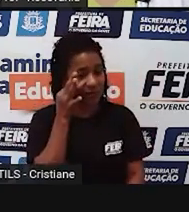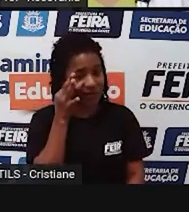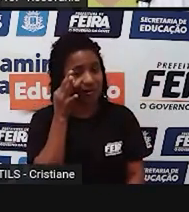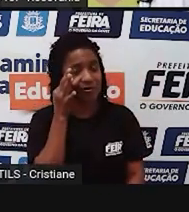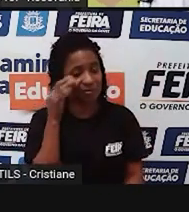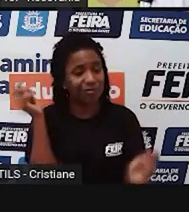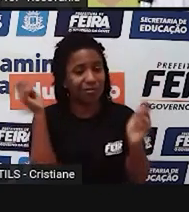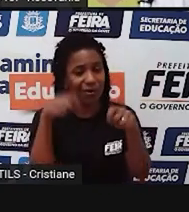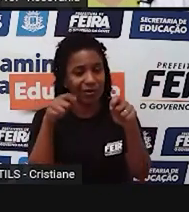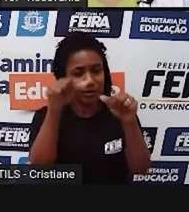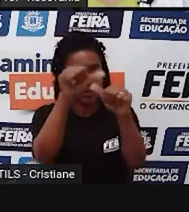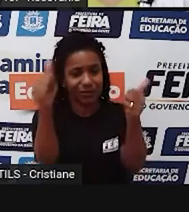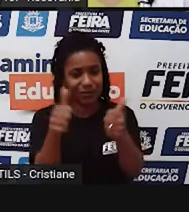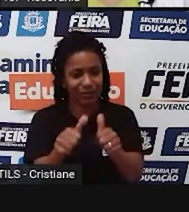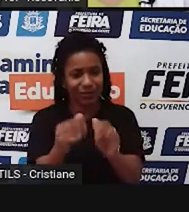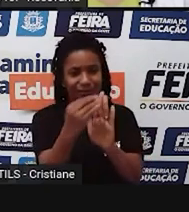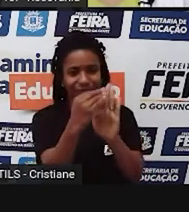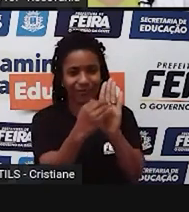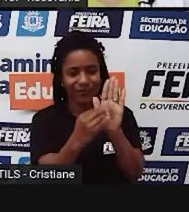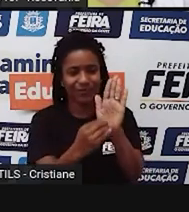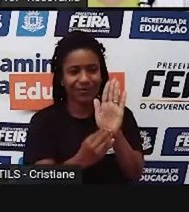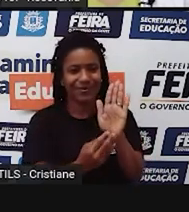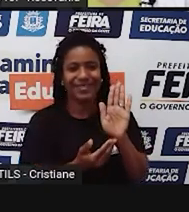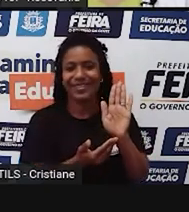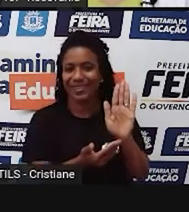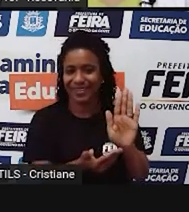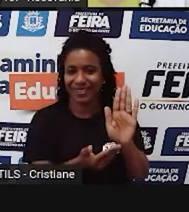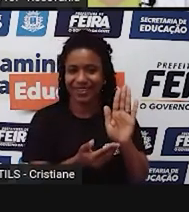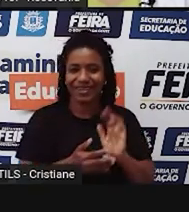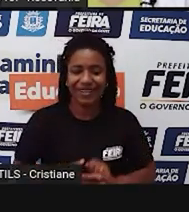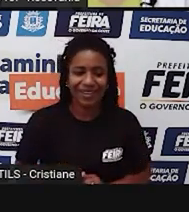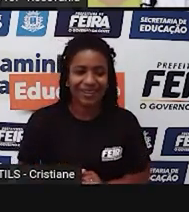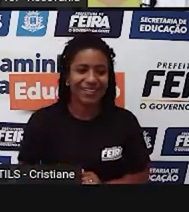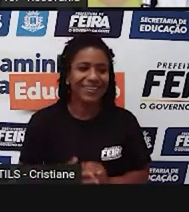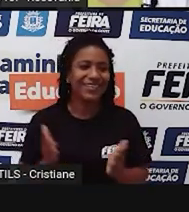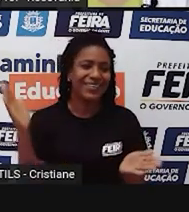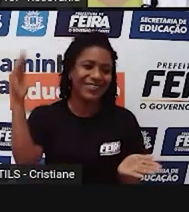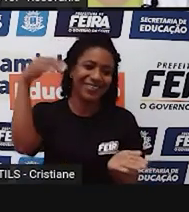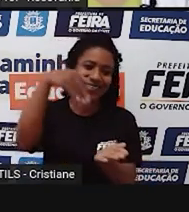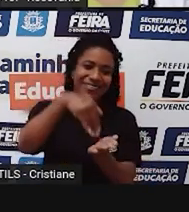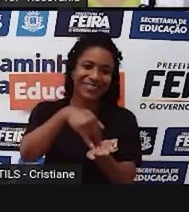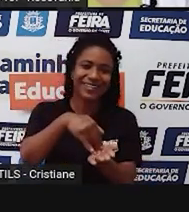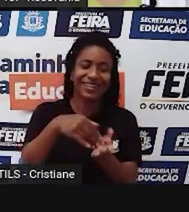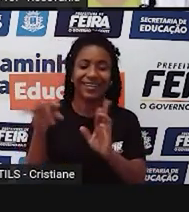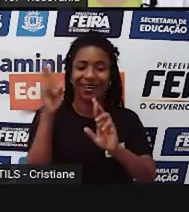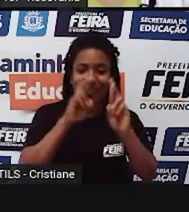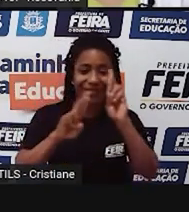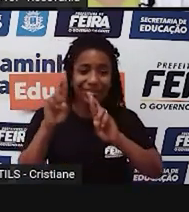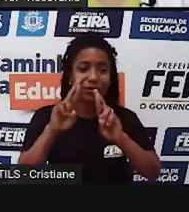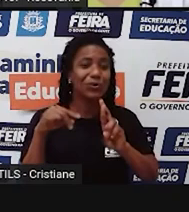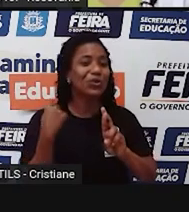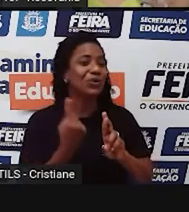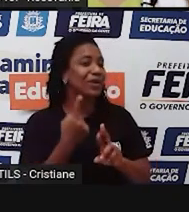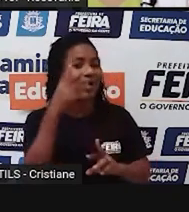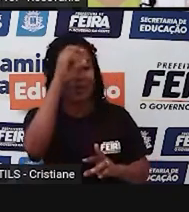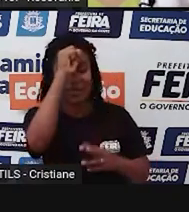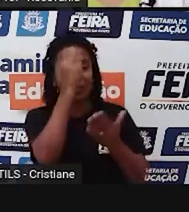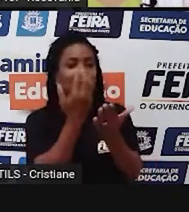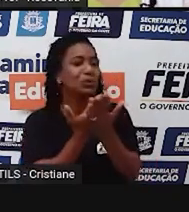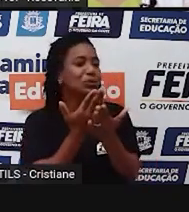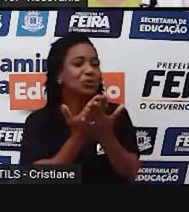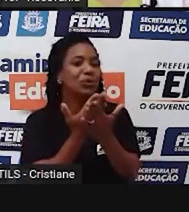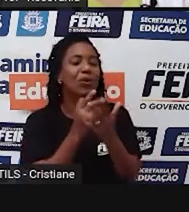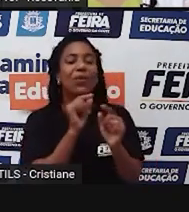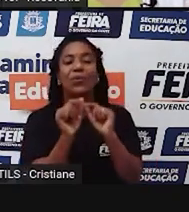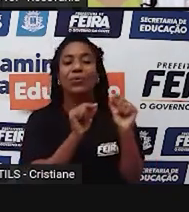entra aí nos dois. Por fim, a revisão, né, da gente, né, pra gente ver o que foi que a gente estudou hoje. Na realidade,